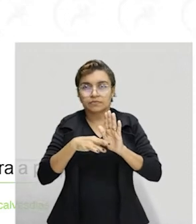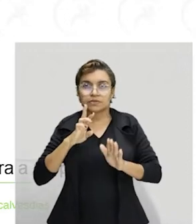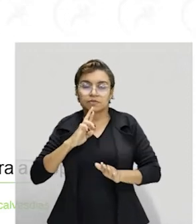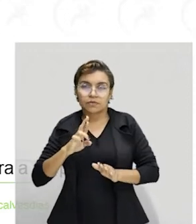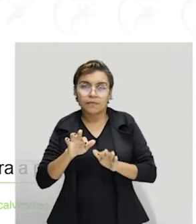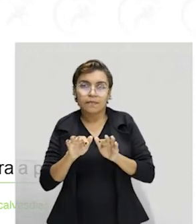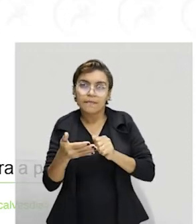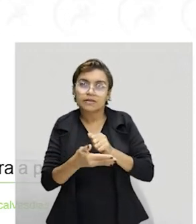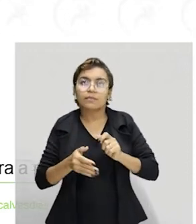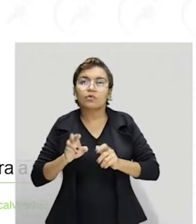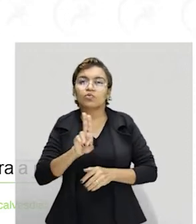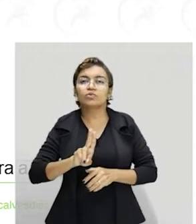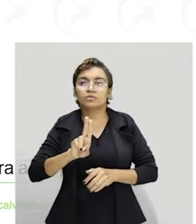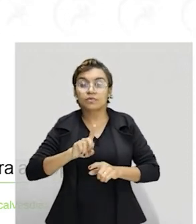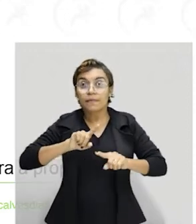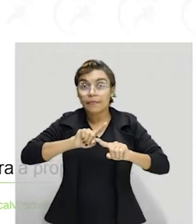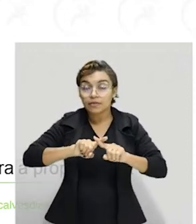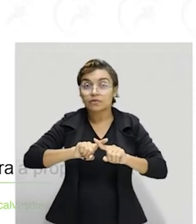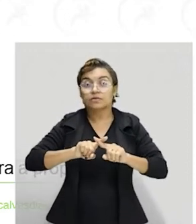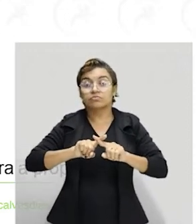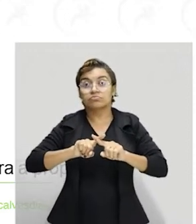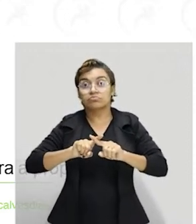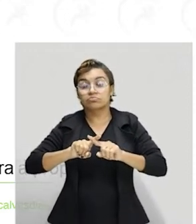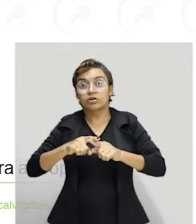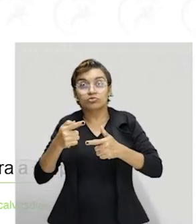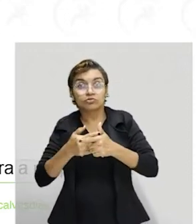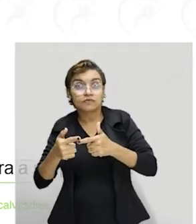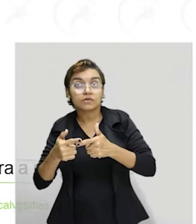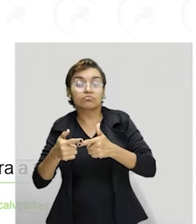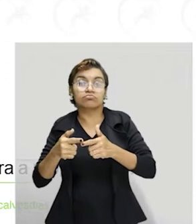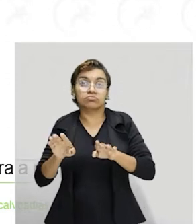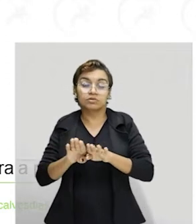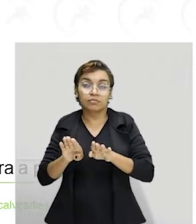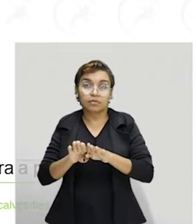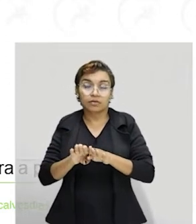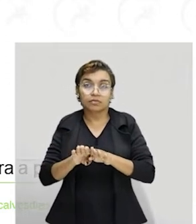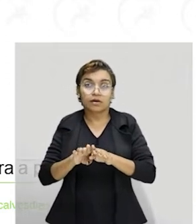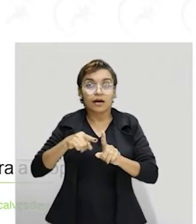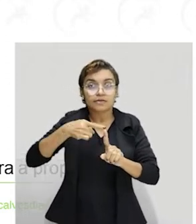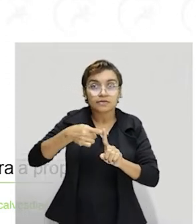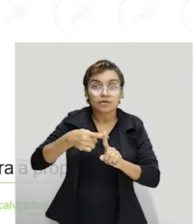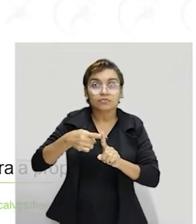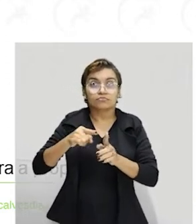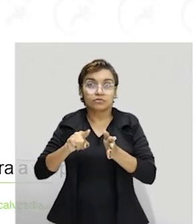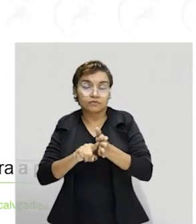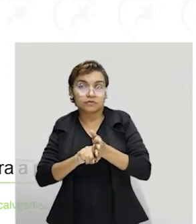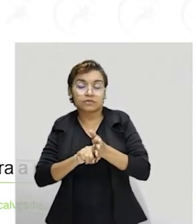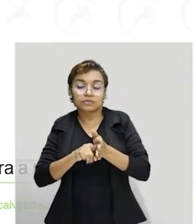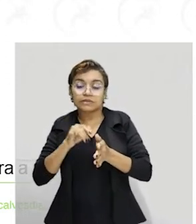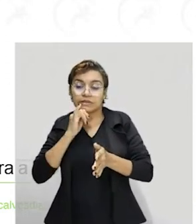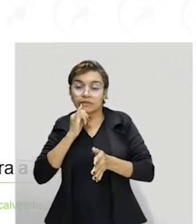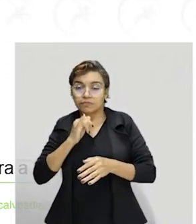basicamente? Você está fazendo multiplicação, divisão, as operações básicas, né, adição, subtração, multiplicação, divisão. Na verdade, a gente nem